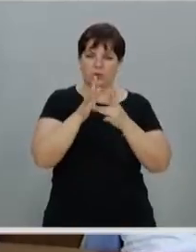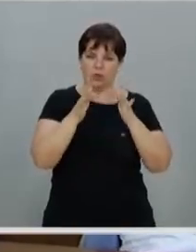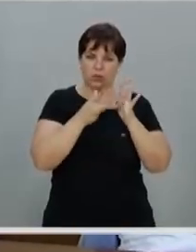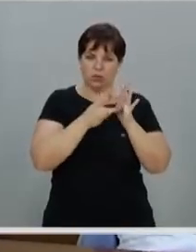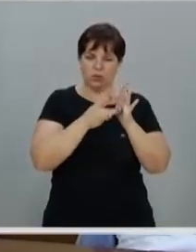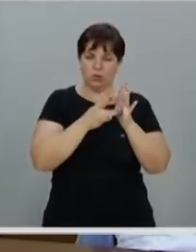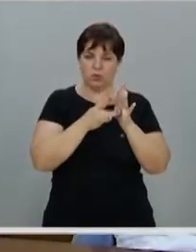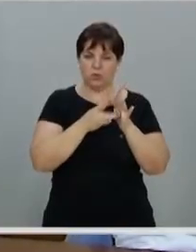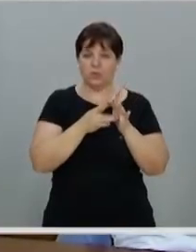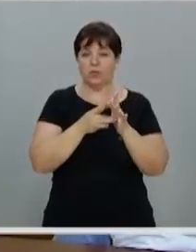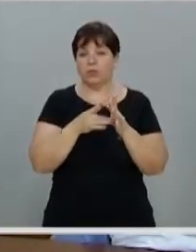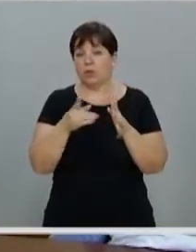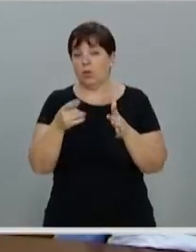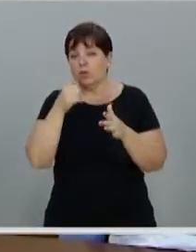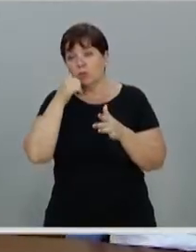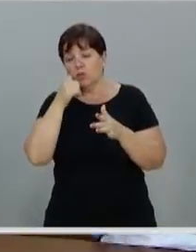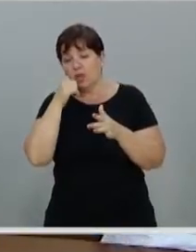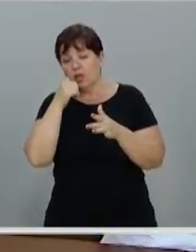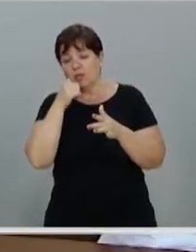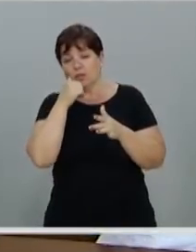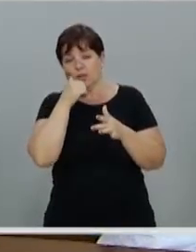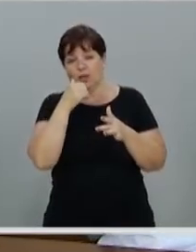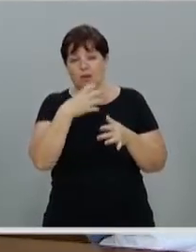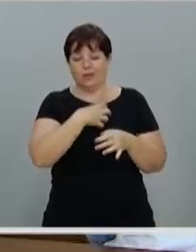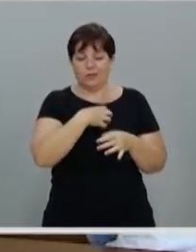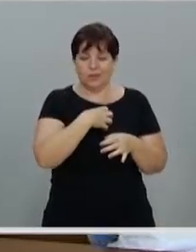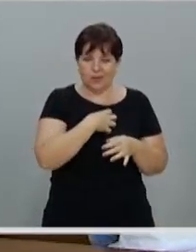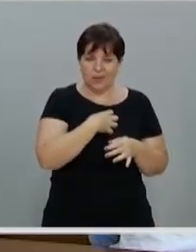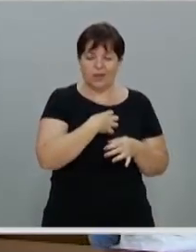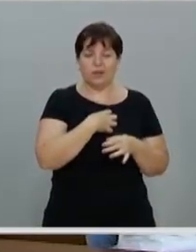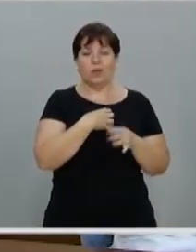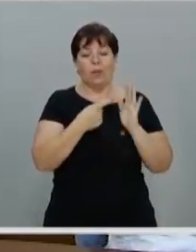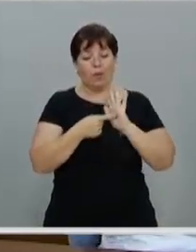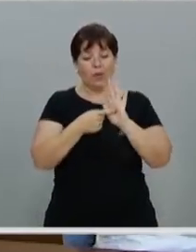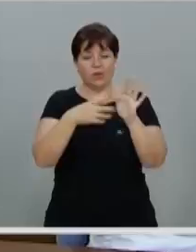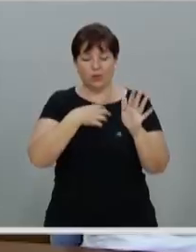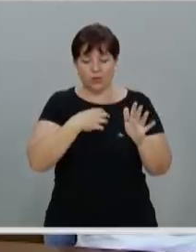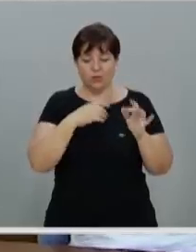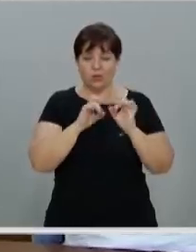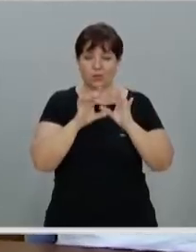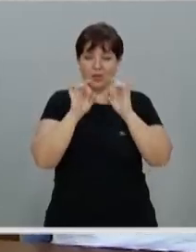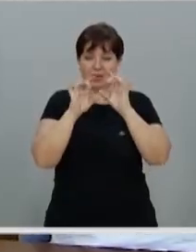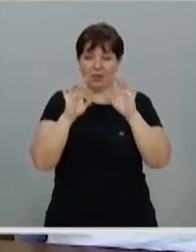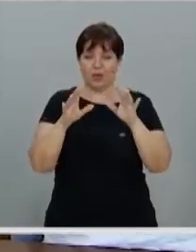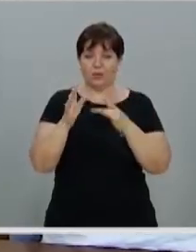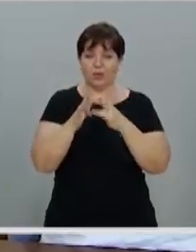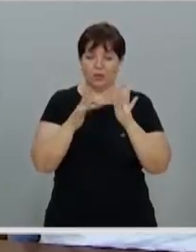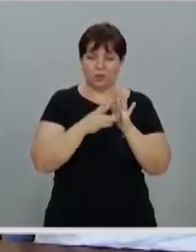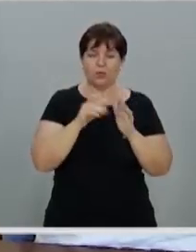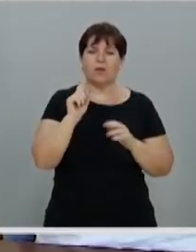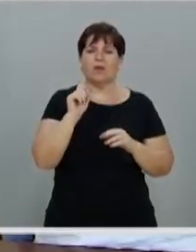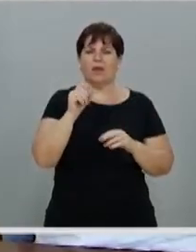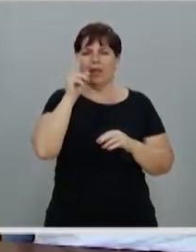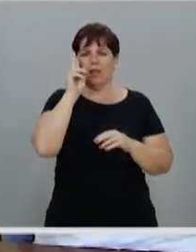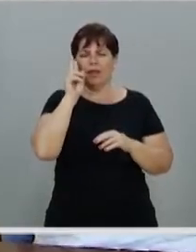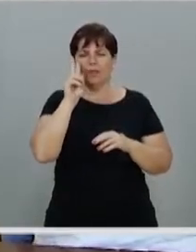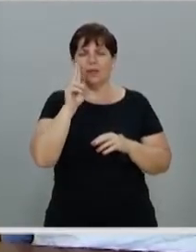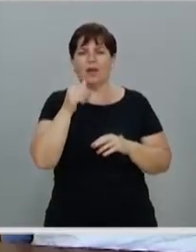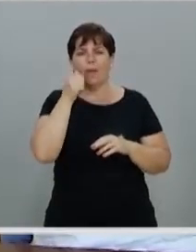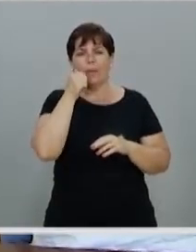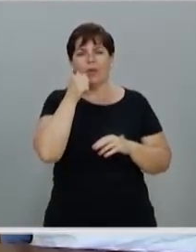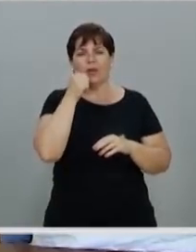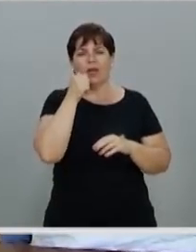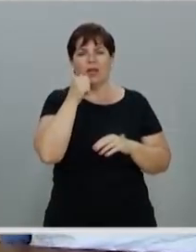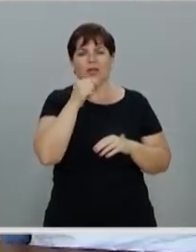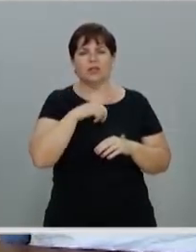mulheres. Mostra uma faceta bastante afetiva de Jesus. Quem não se lembra do encontro de Jesus com a mulher que sofria de